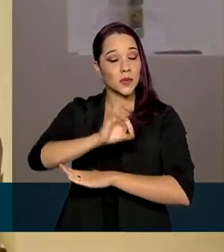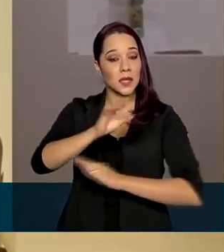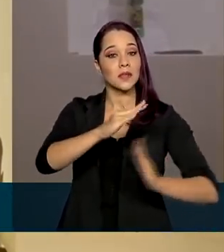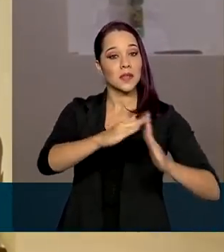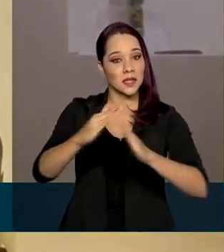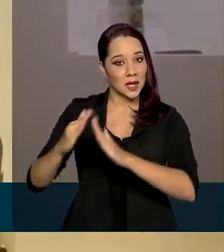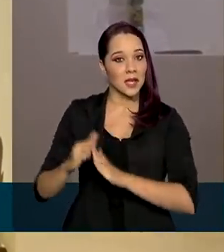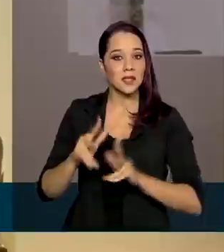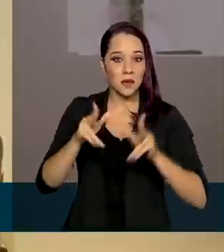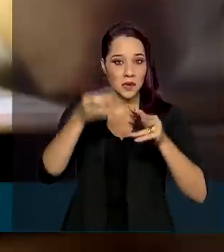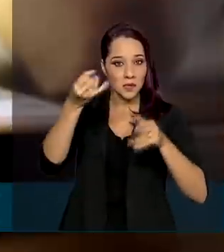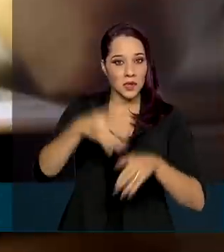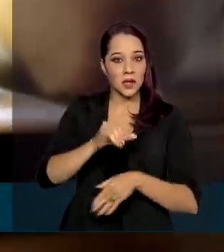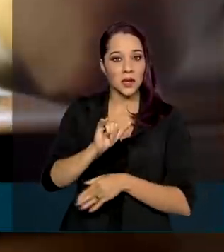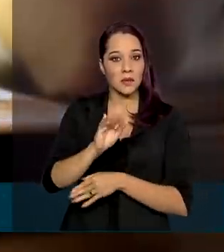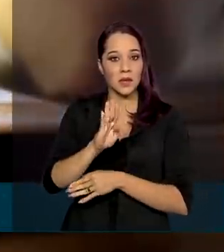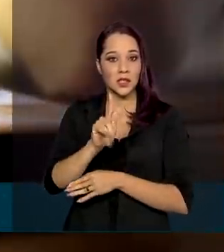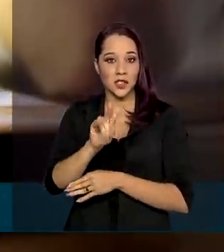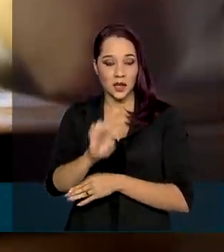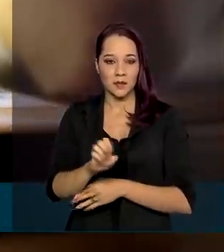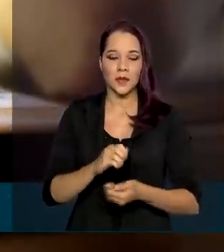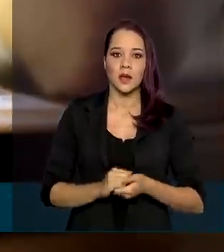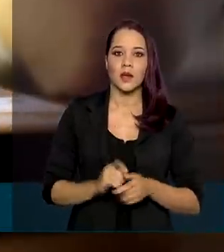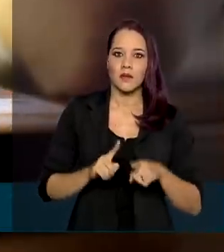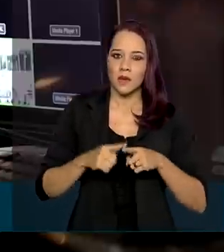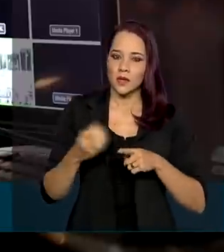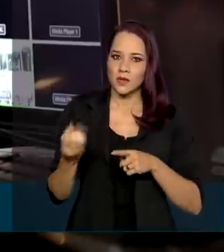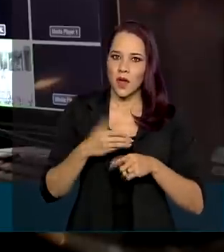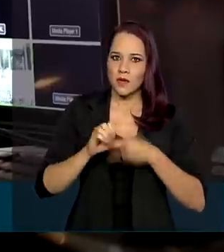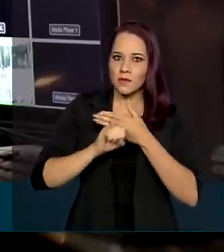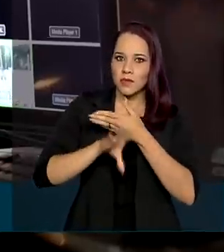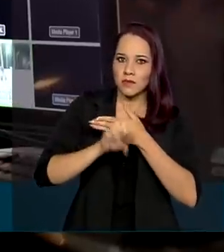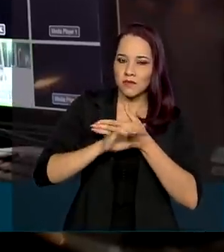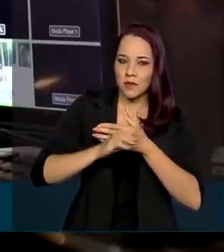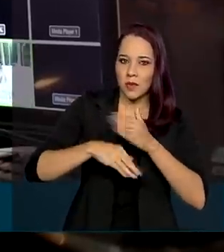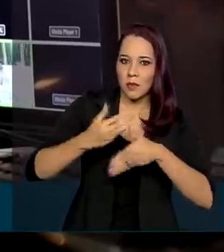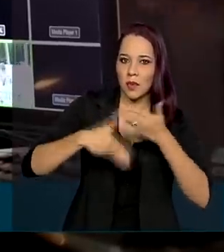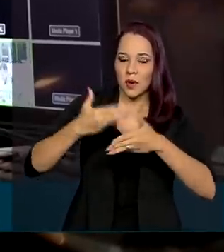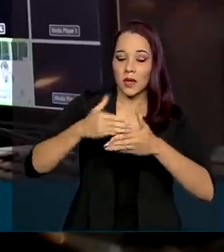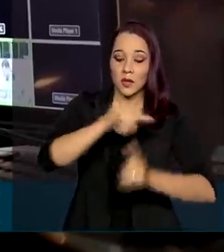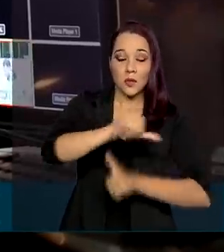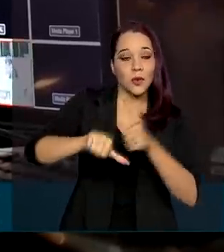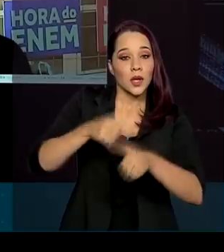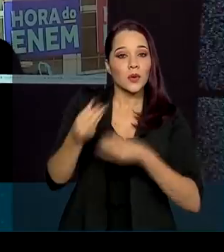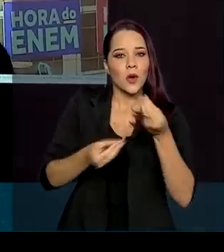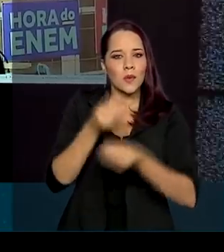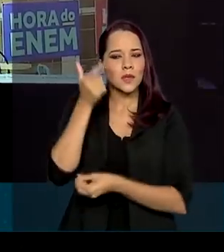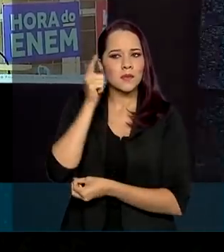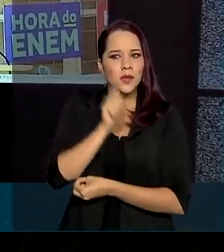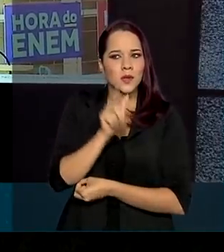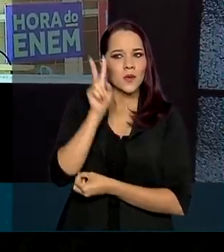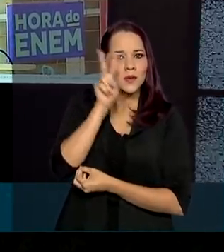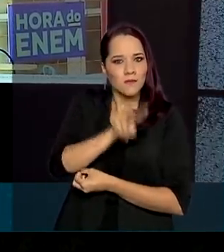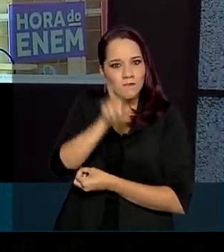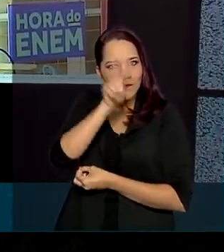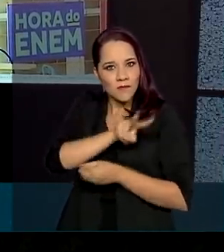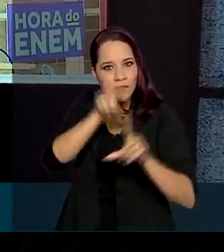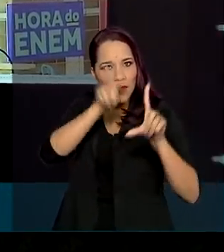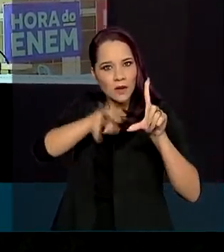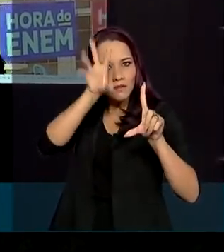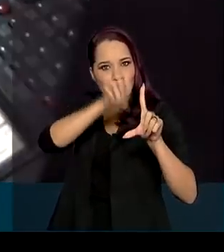lares, segundo o IBGE. Mas o avanço das novas mídias tem transformado a forma como as pessoas consomem conteúdo